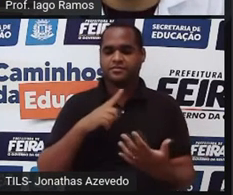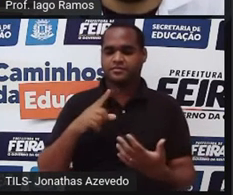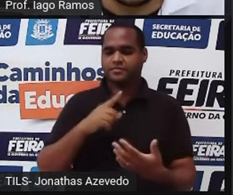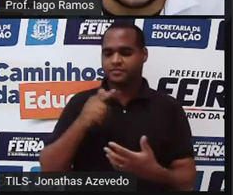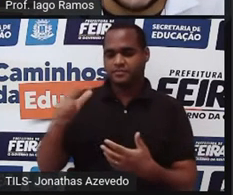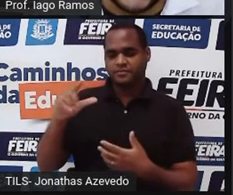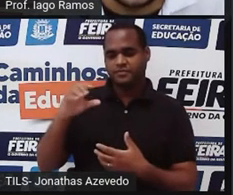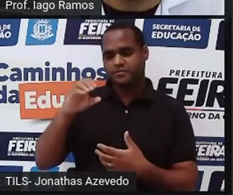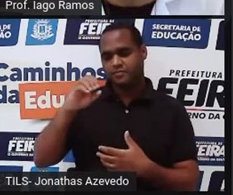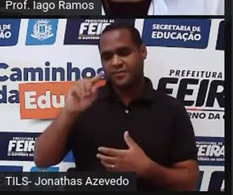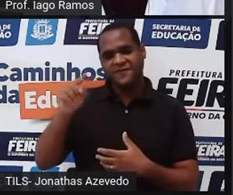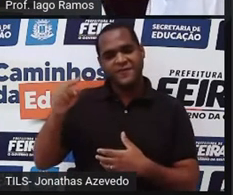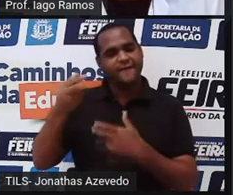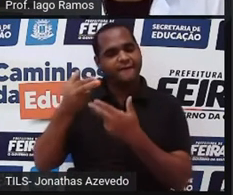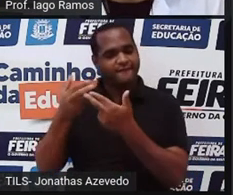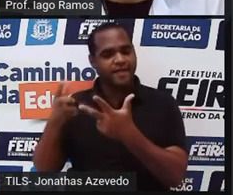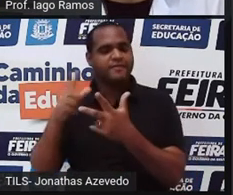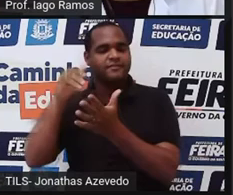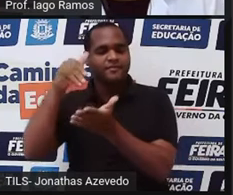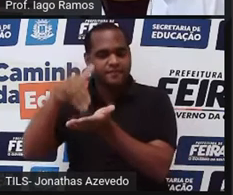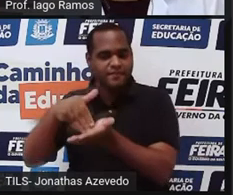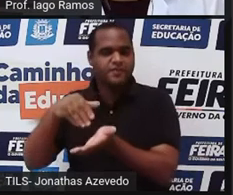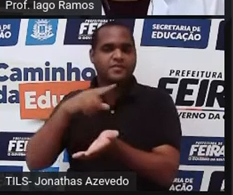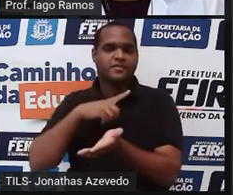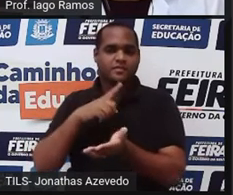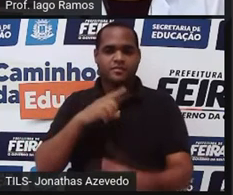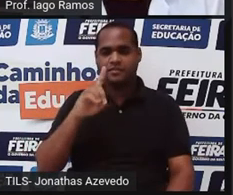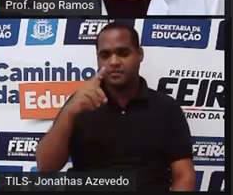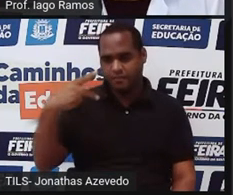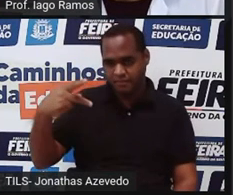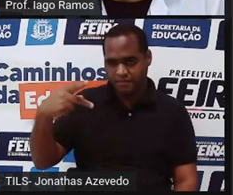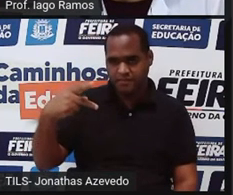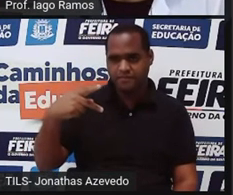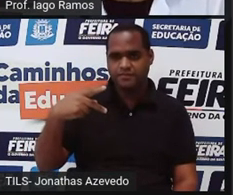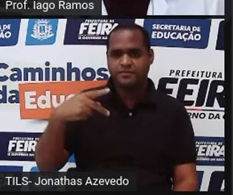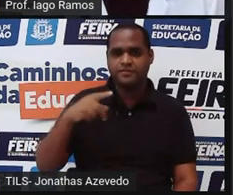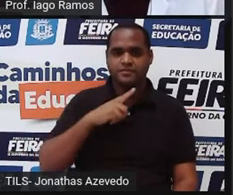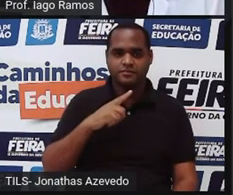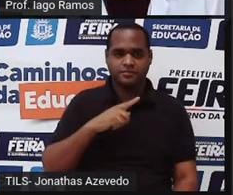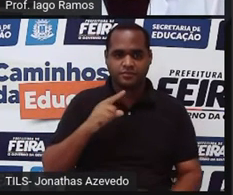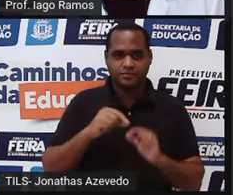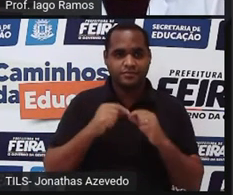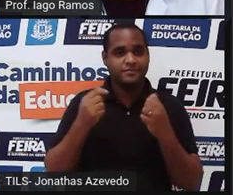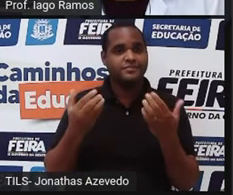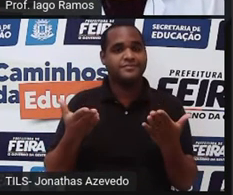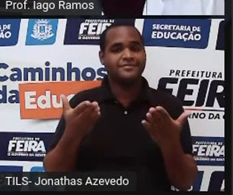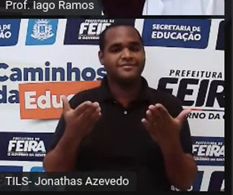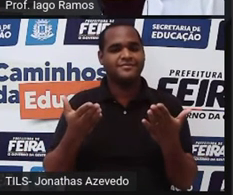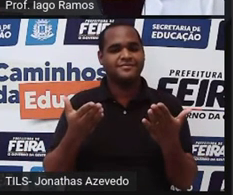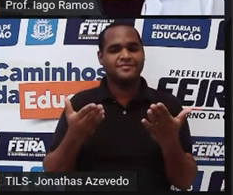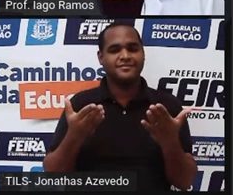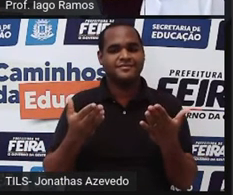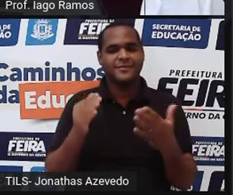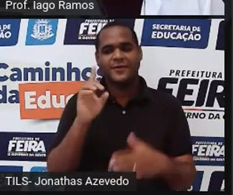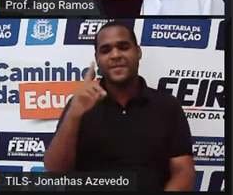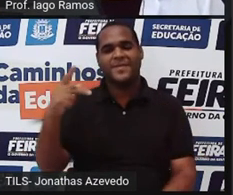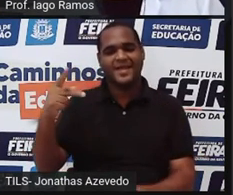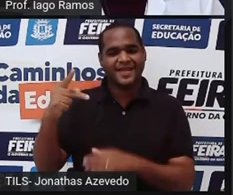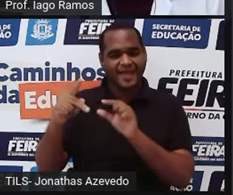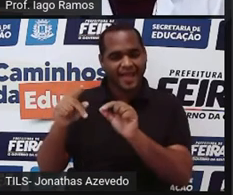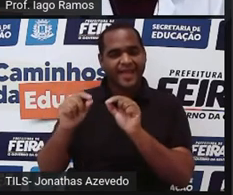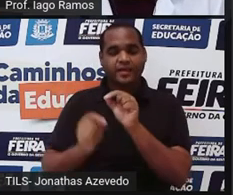infinitamente. É uma dízima periódica. Então, a dízima periódica